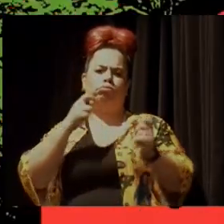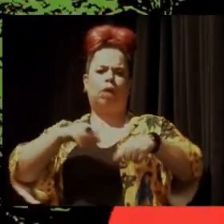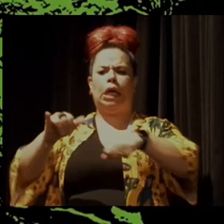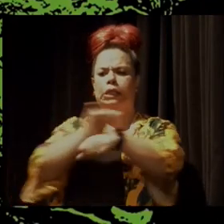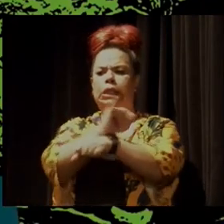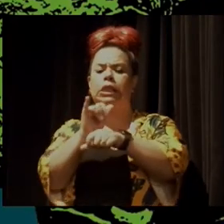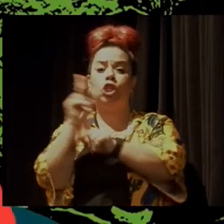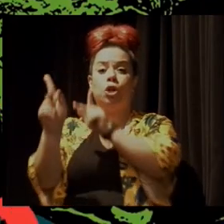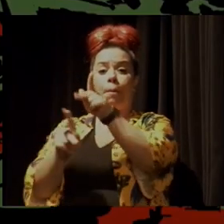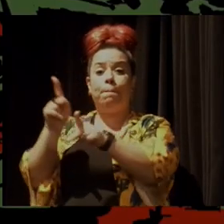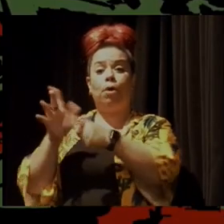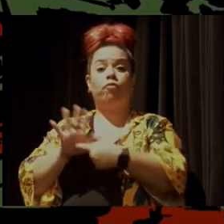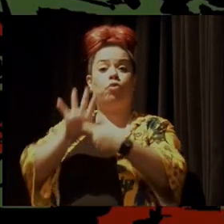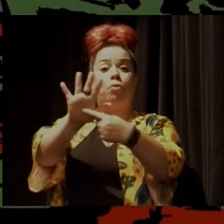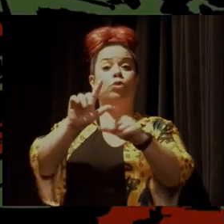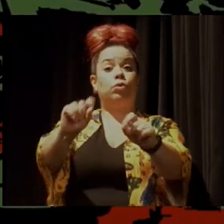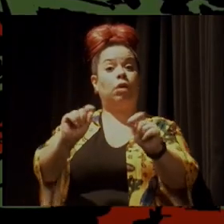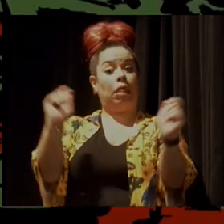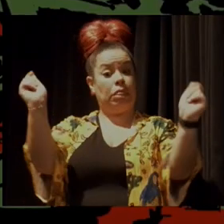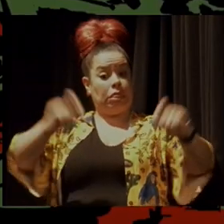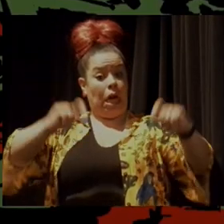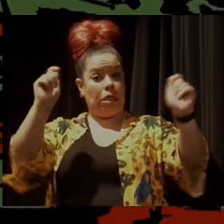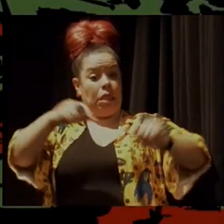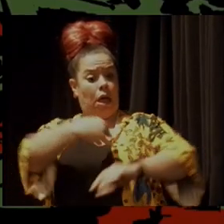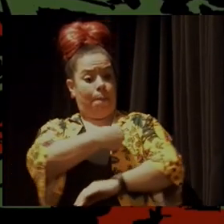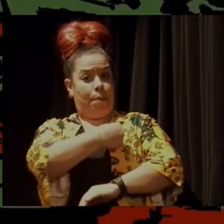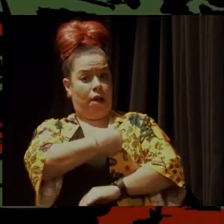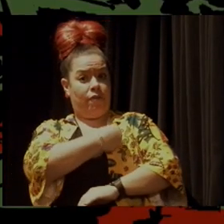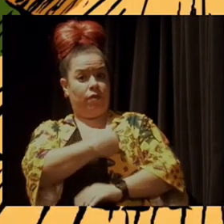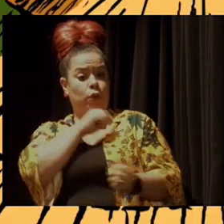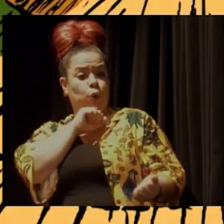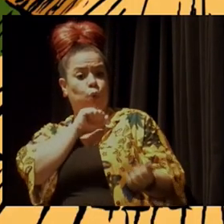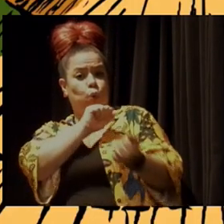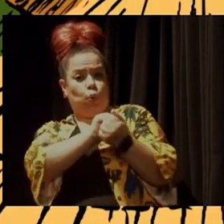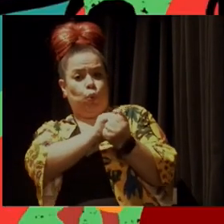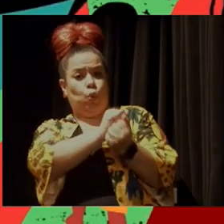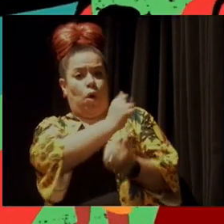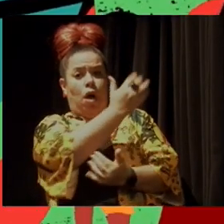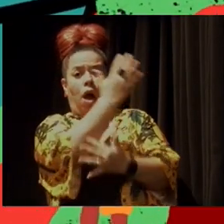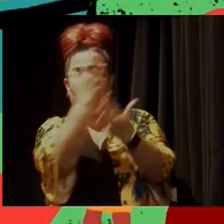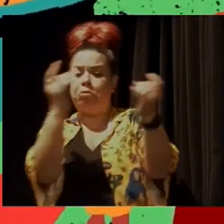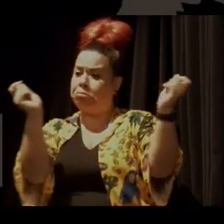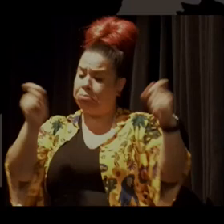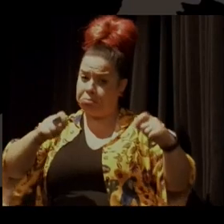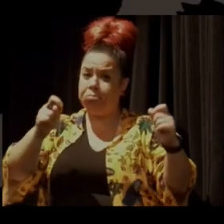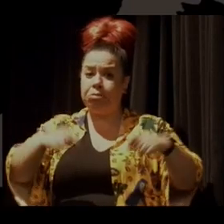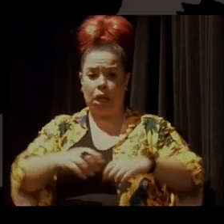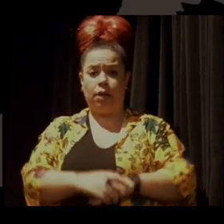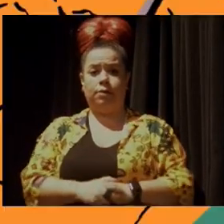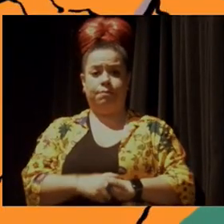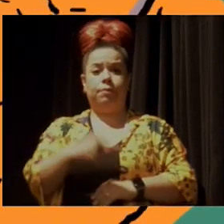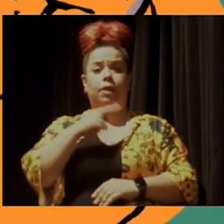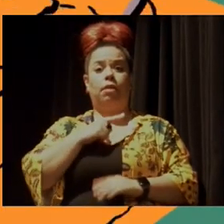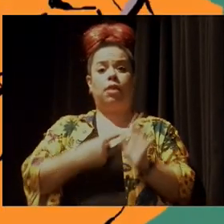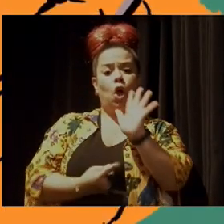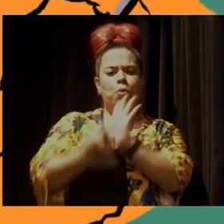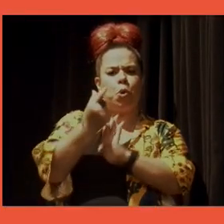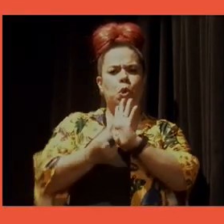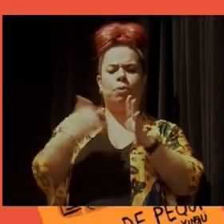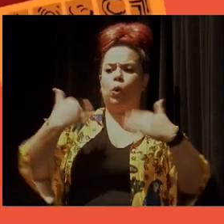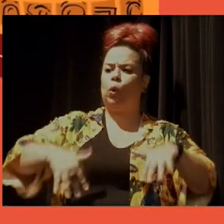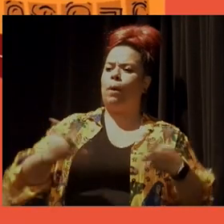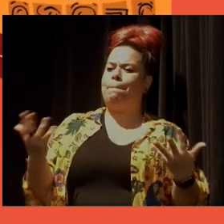Povos que mostram como podemos viver com a natureza. Existe uma economia rica,